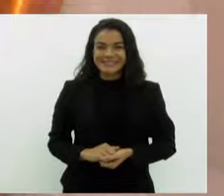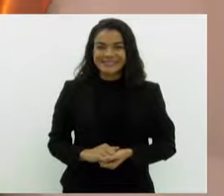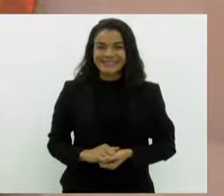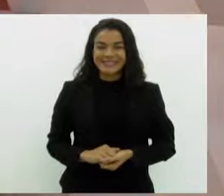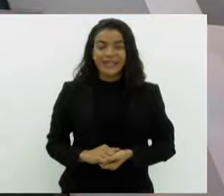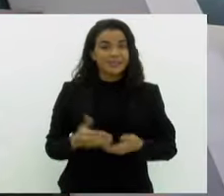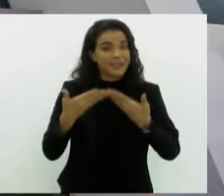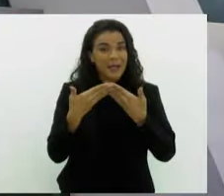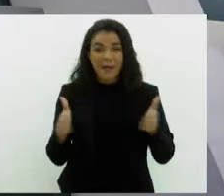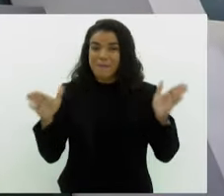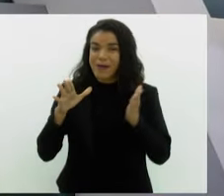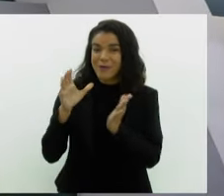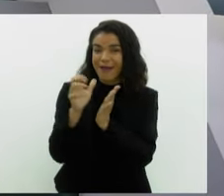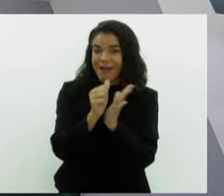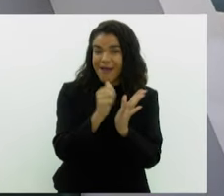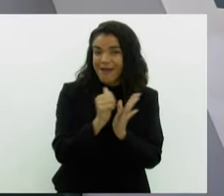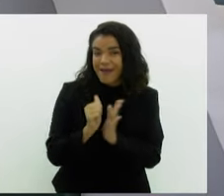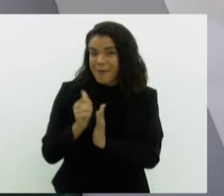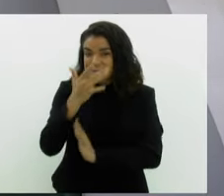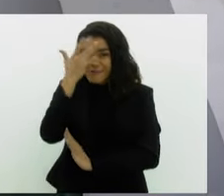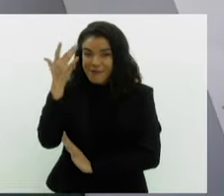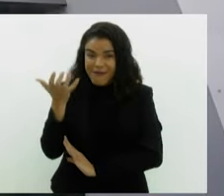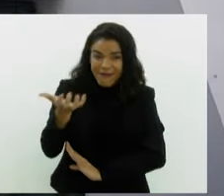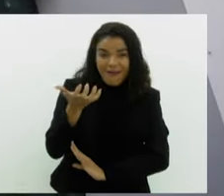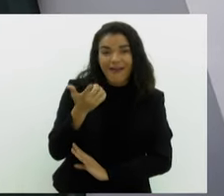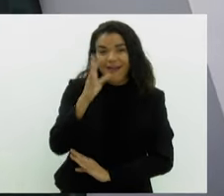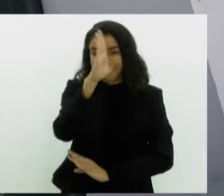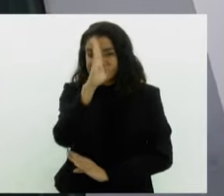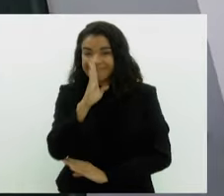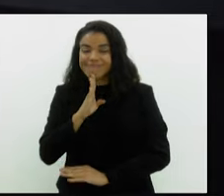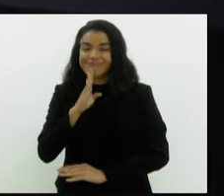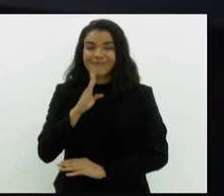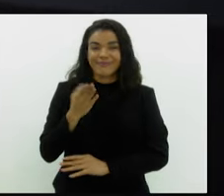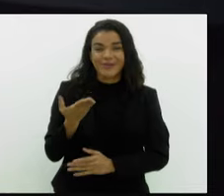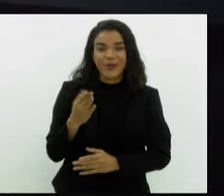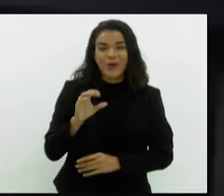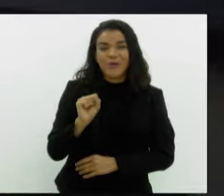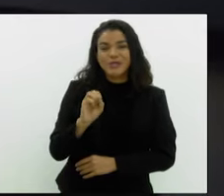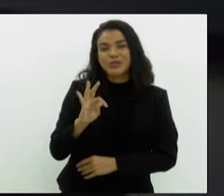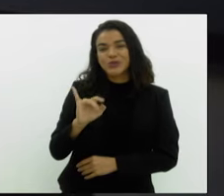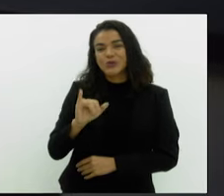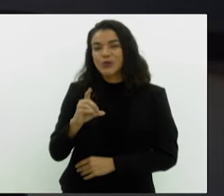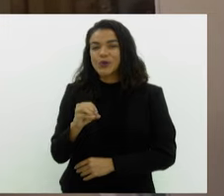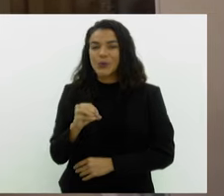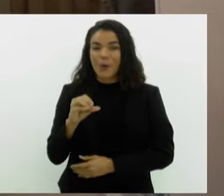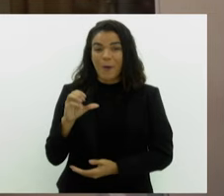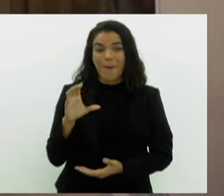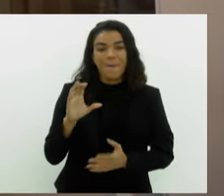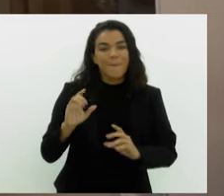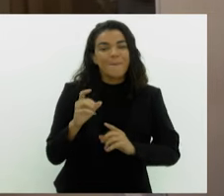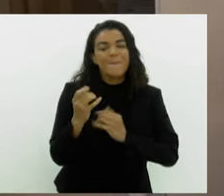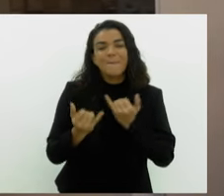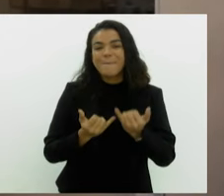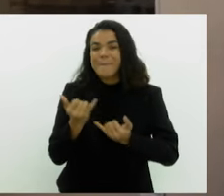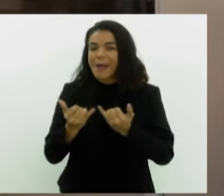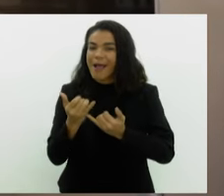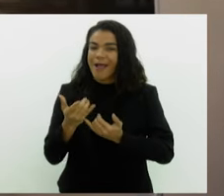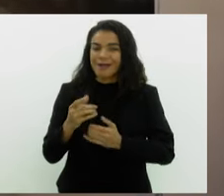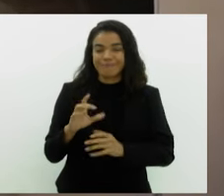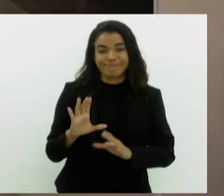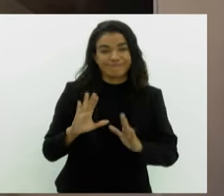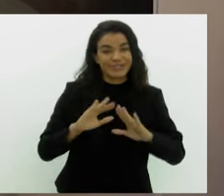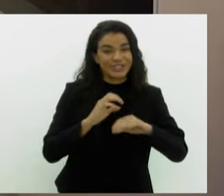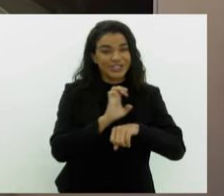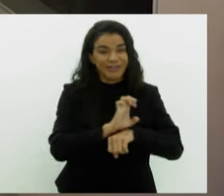Está aberto o cadastramento para quem quiser utilizar gratuitamente o estúdio da Biblioteca Parque Estadual. A Secretaria Estadual de Cultura e